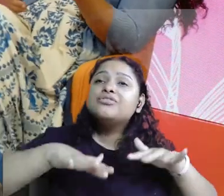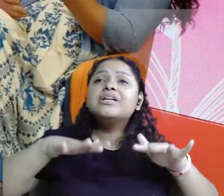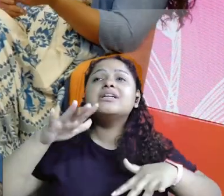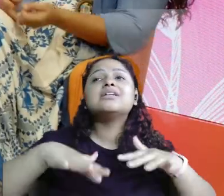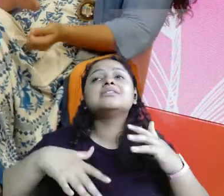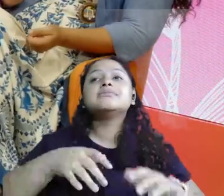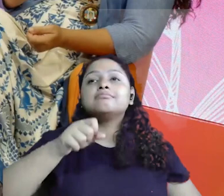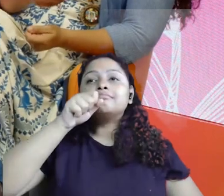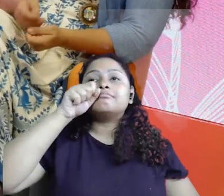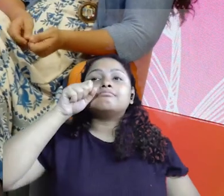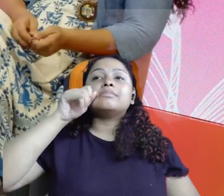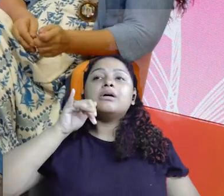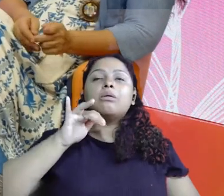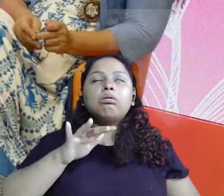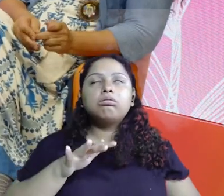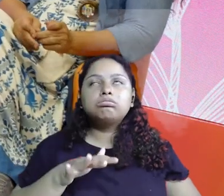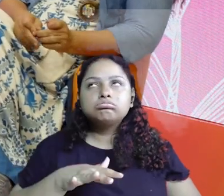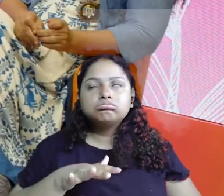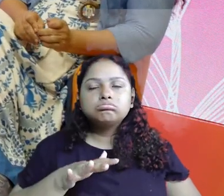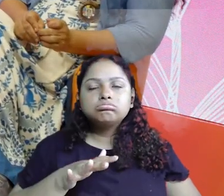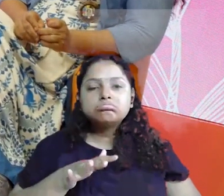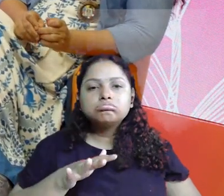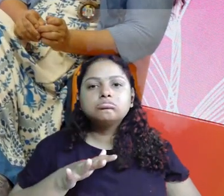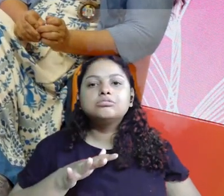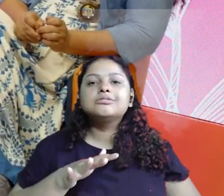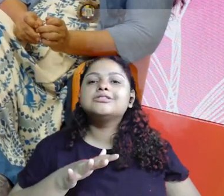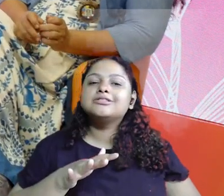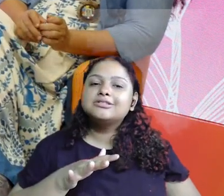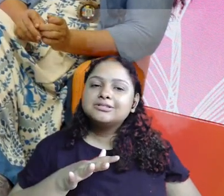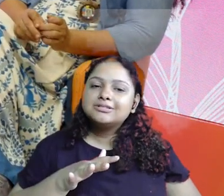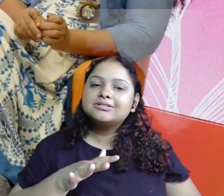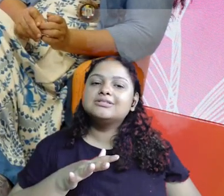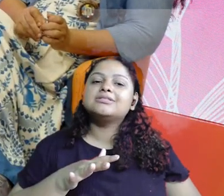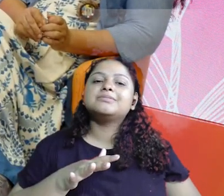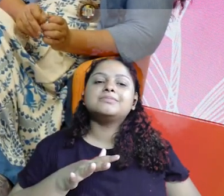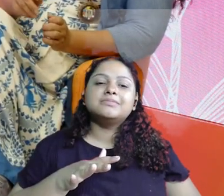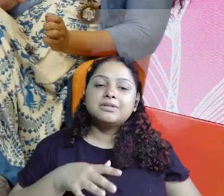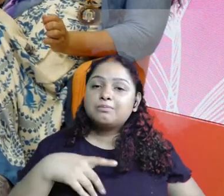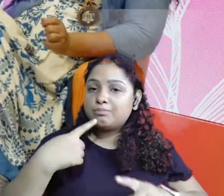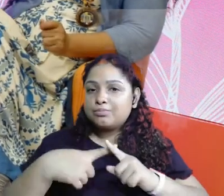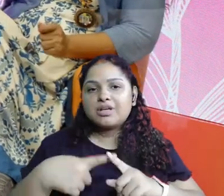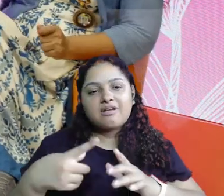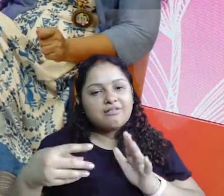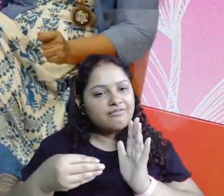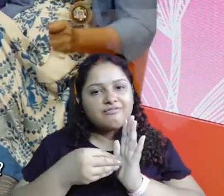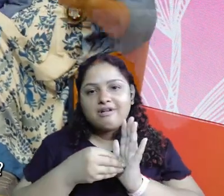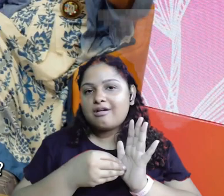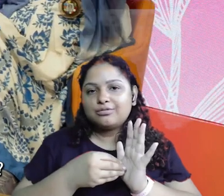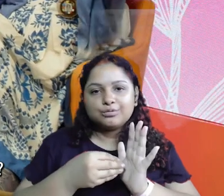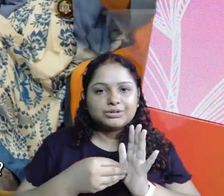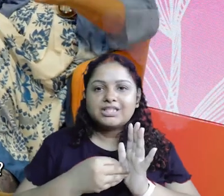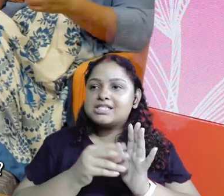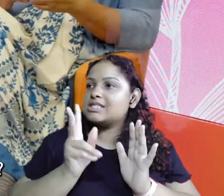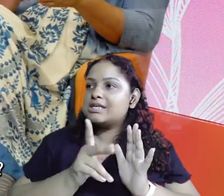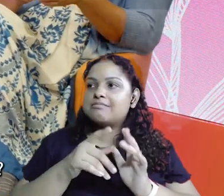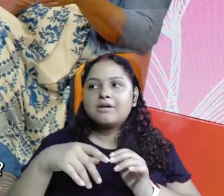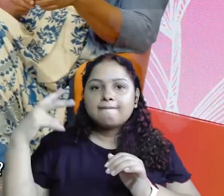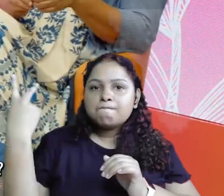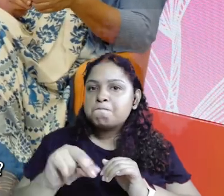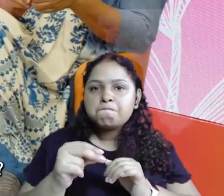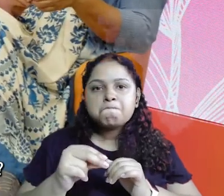Mas é que às vezes a gente tem que dar essas respiradas, porque é isso, chuta, falta e corre para